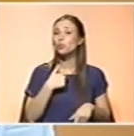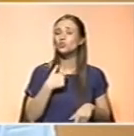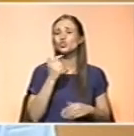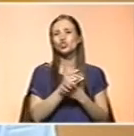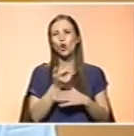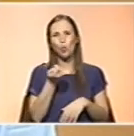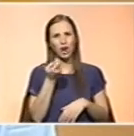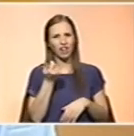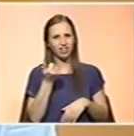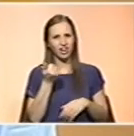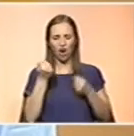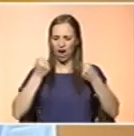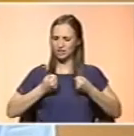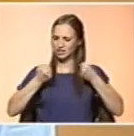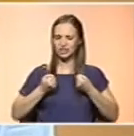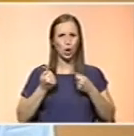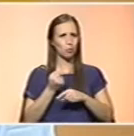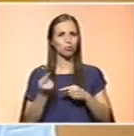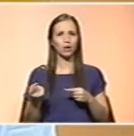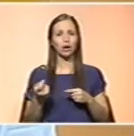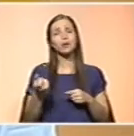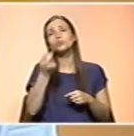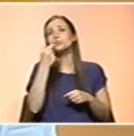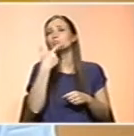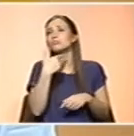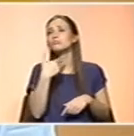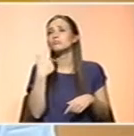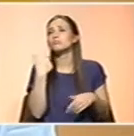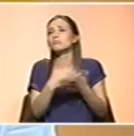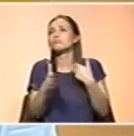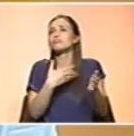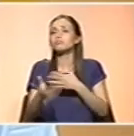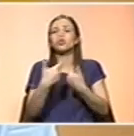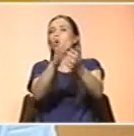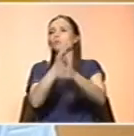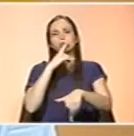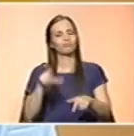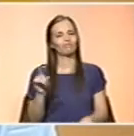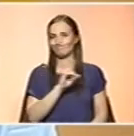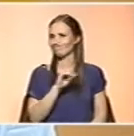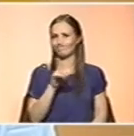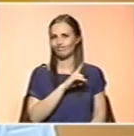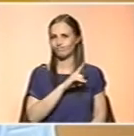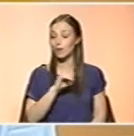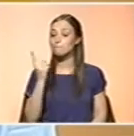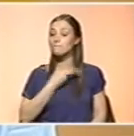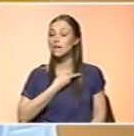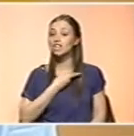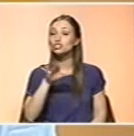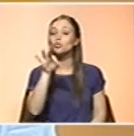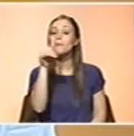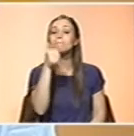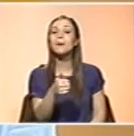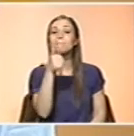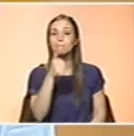mais resistente, é o uso indiscriminado de suplementos por toda a população. Devemos escolher muito bem quais,